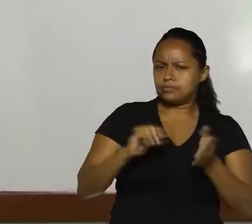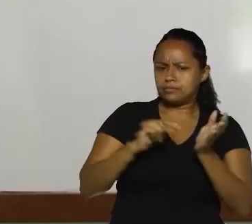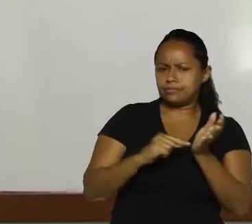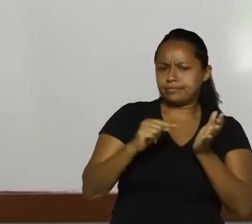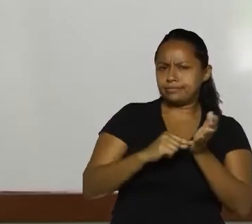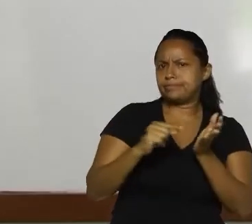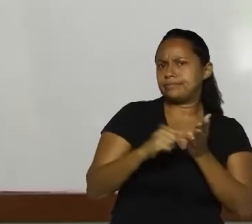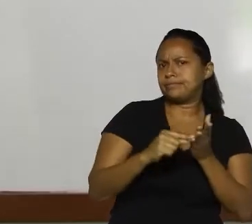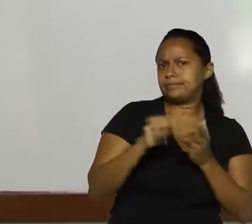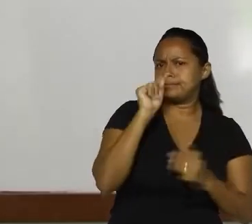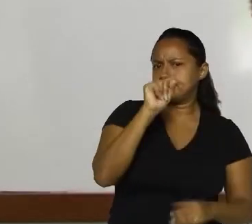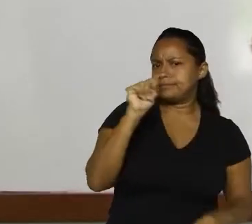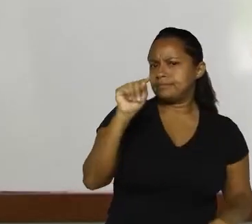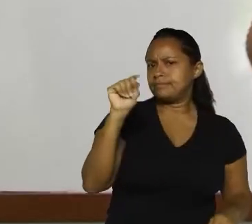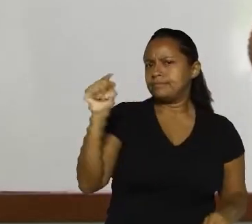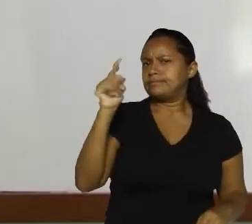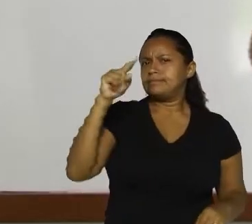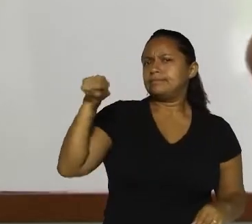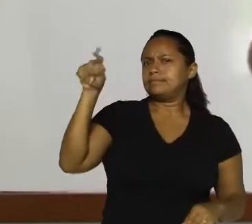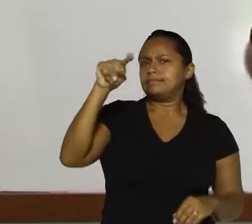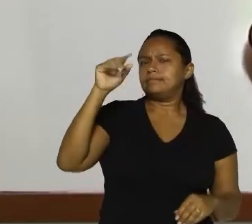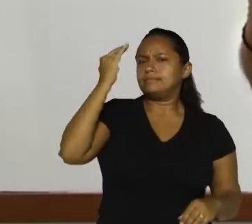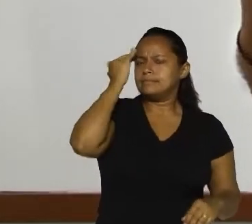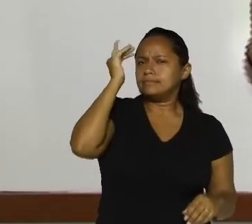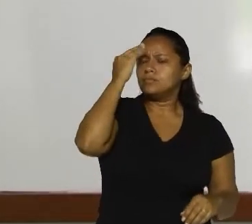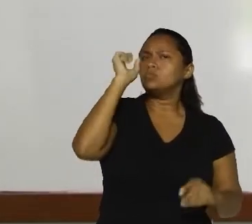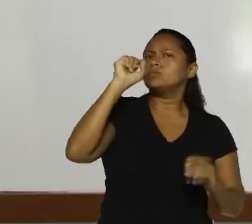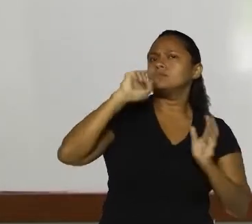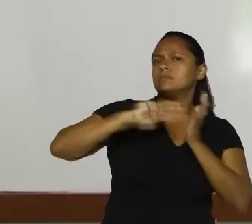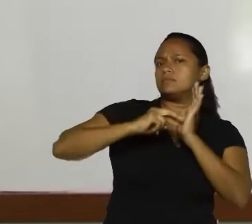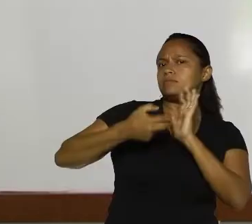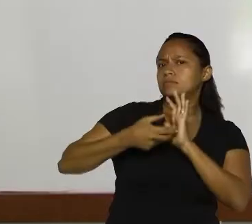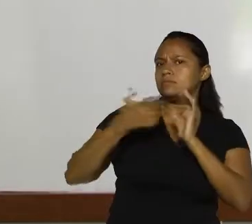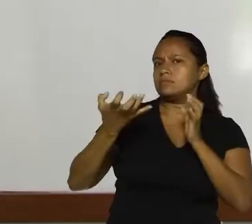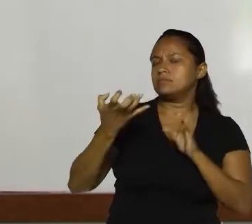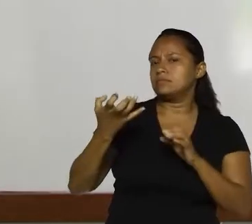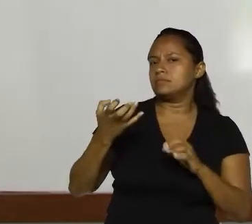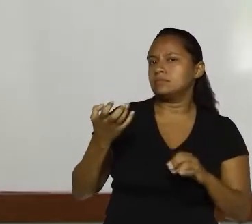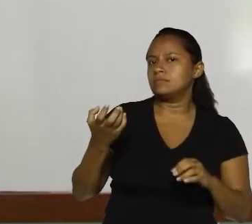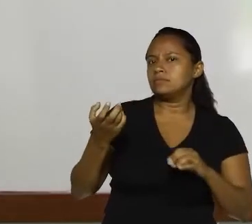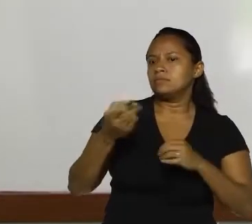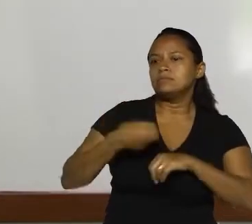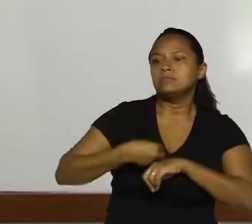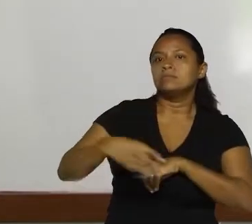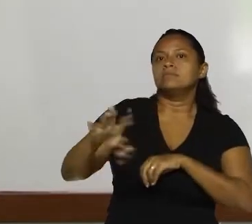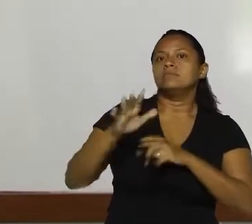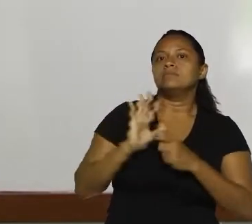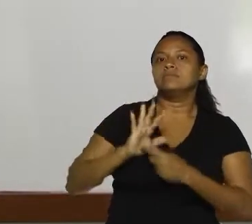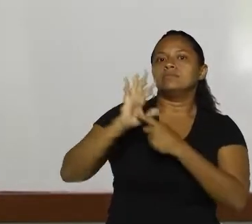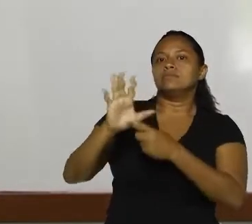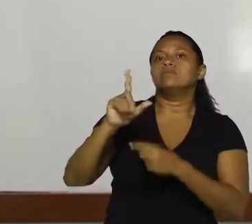eu deixo que o meu interlocutor compreenda o que eu quero dizer. Eu deixo em aberto. Por isso, eu uso as